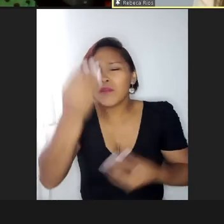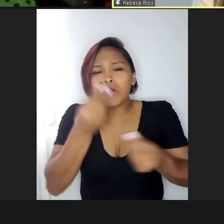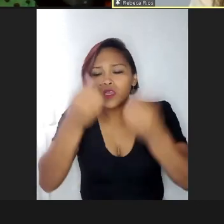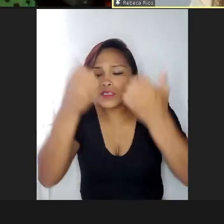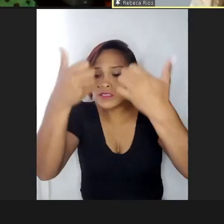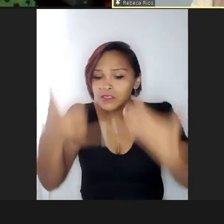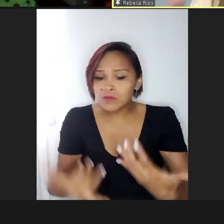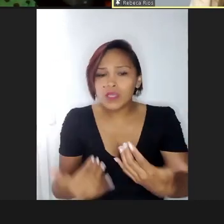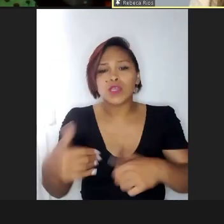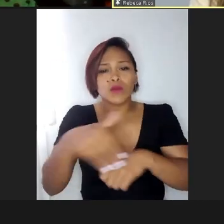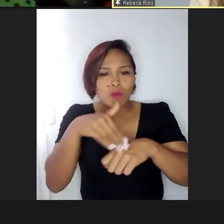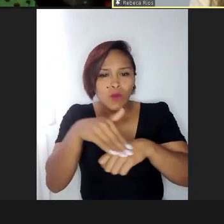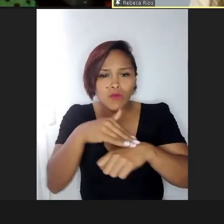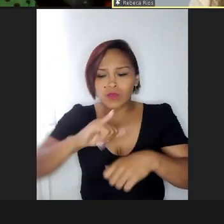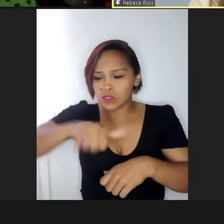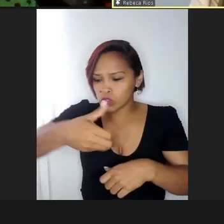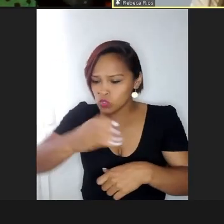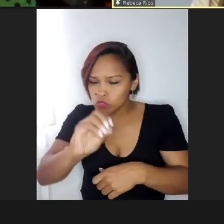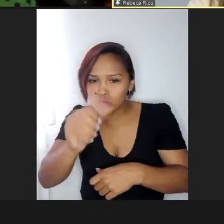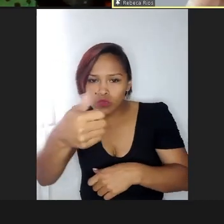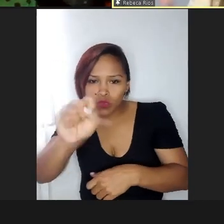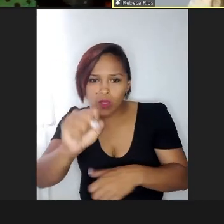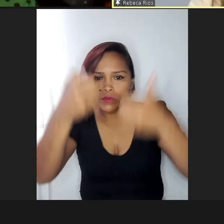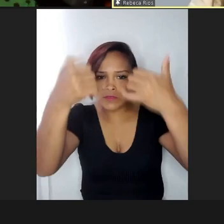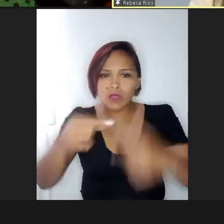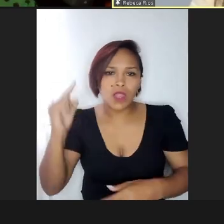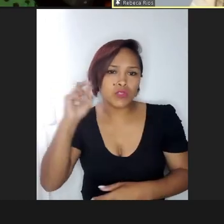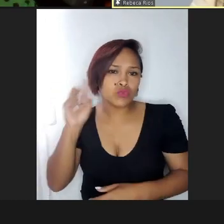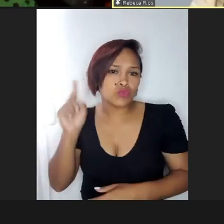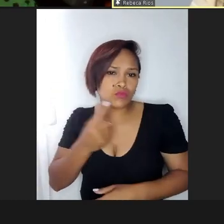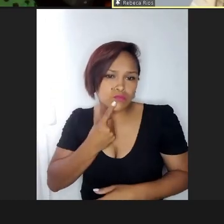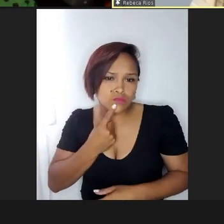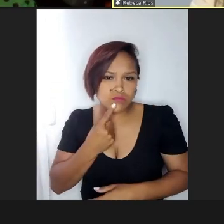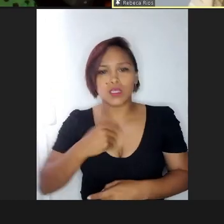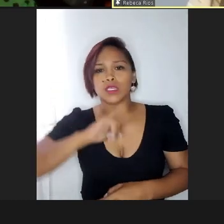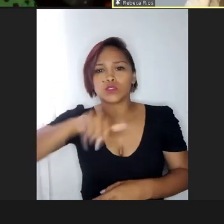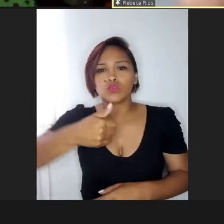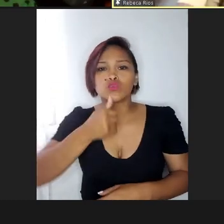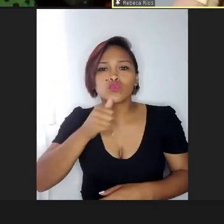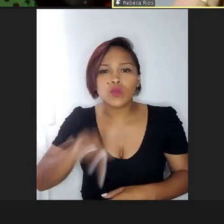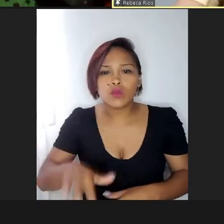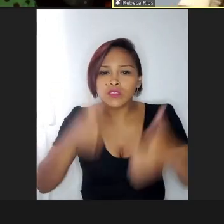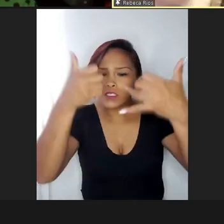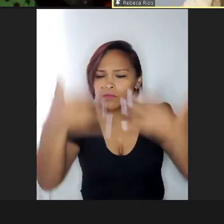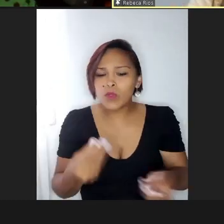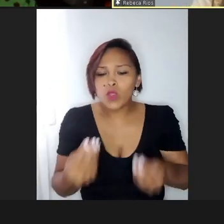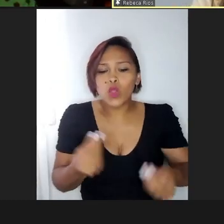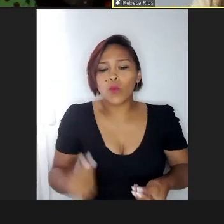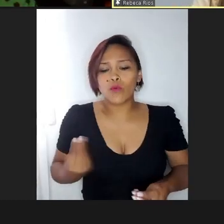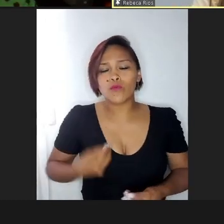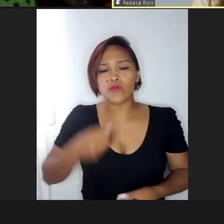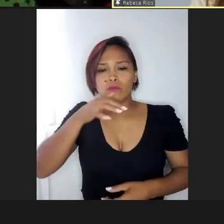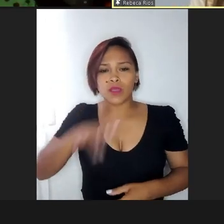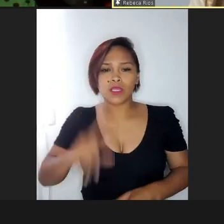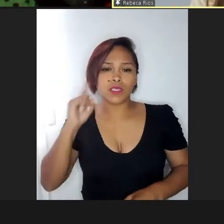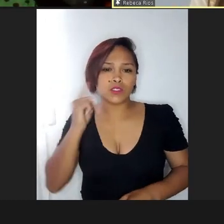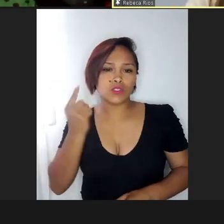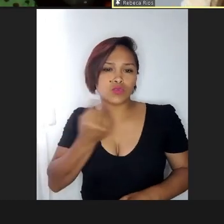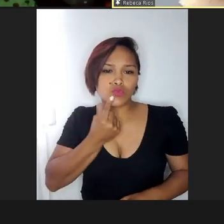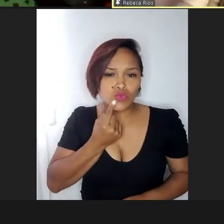sobre o João, fala da surdez da João, fala o que é uma criança surda, fala o que é uma criança, né,